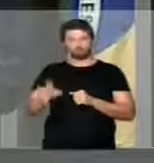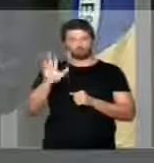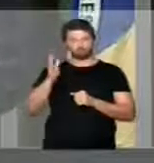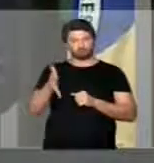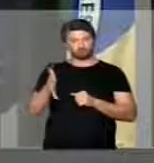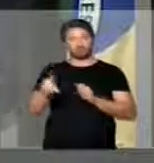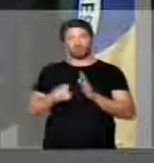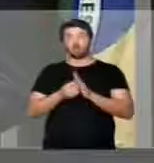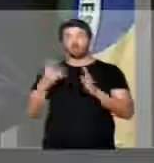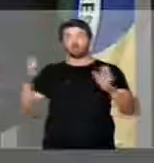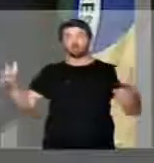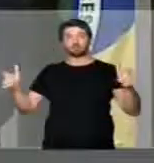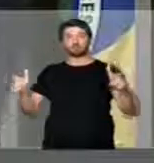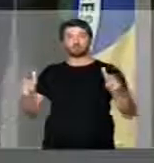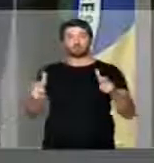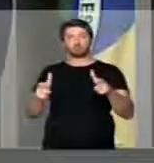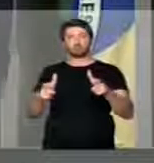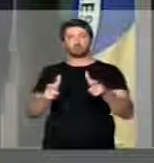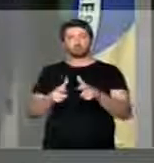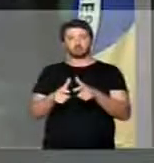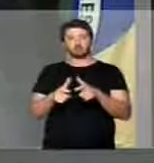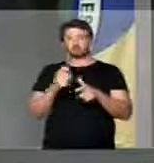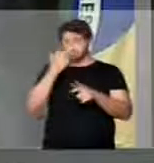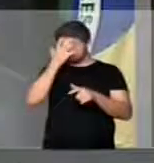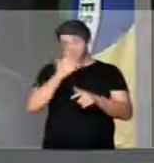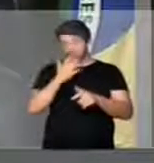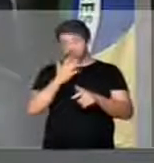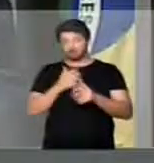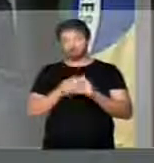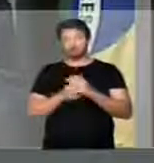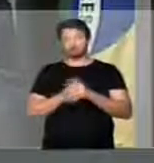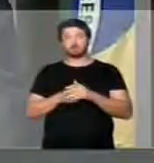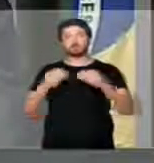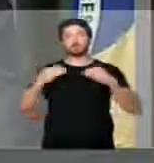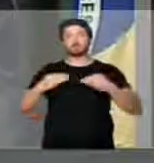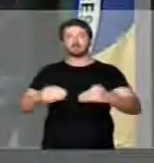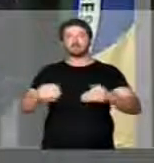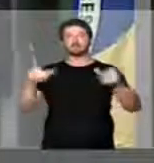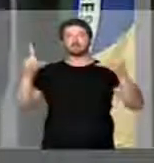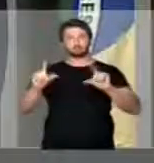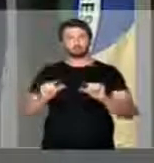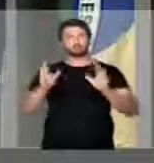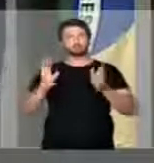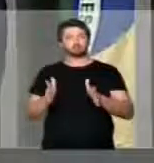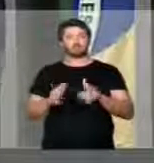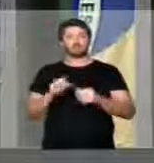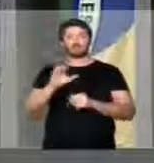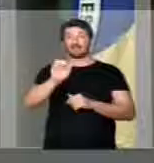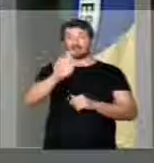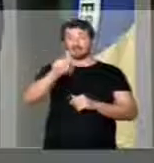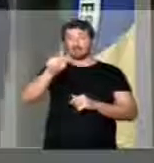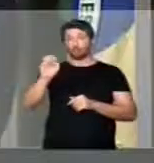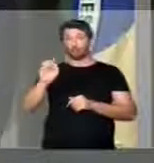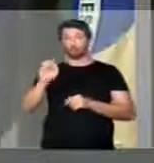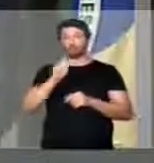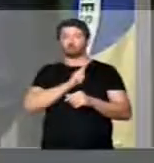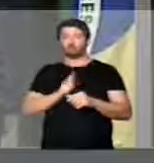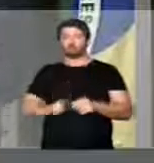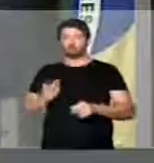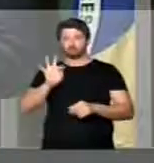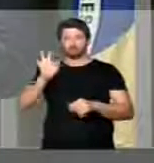redução sistemática e séria do número de ministérios, do número de cargos no governo federal,